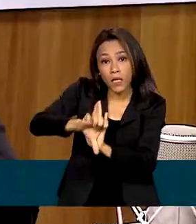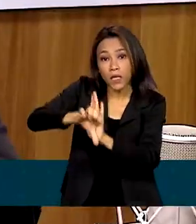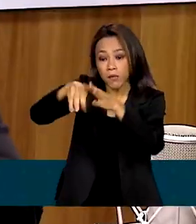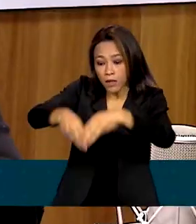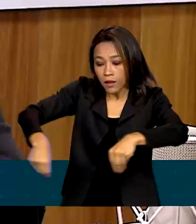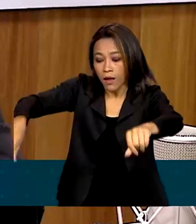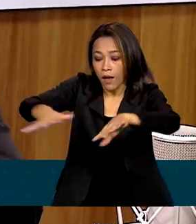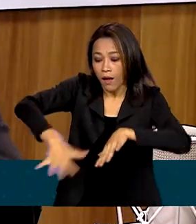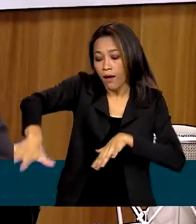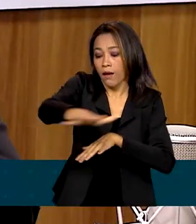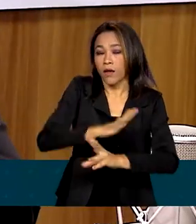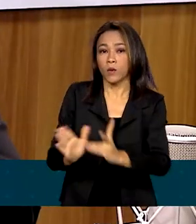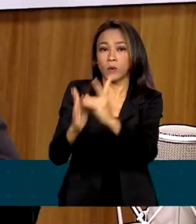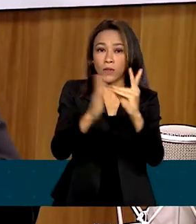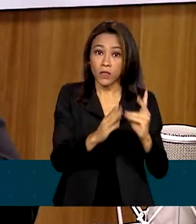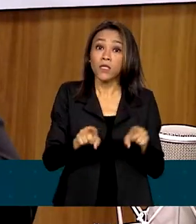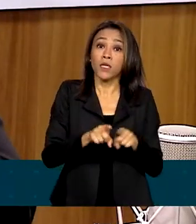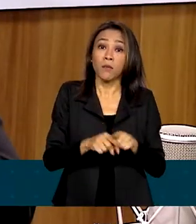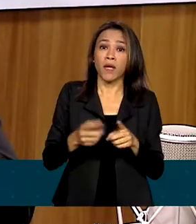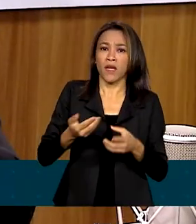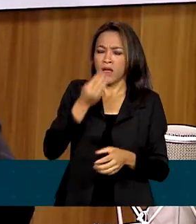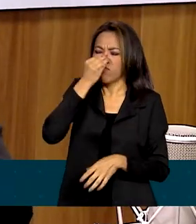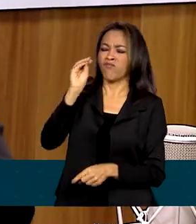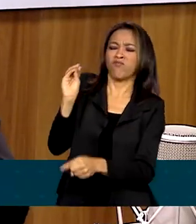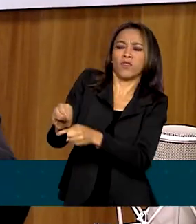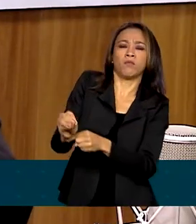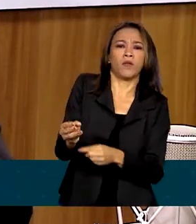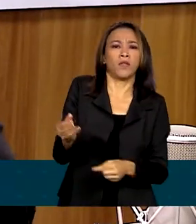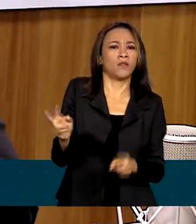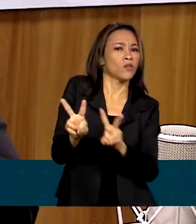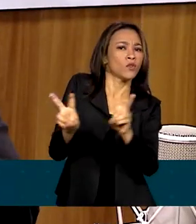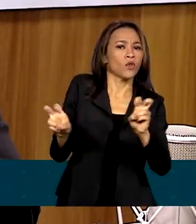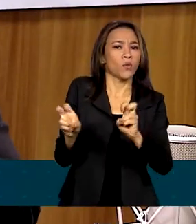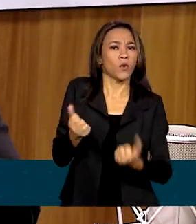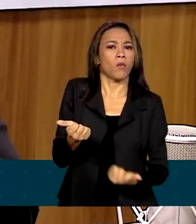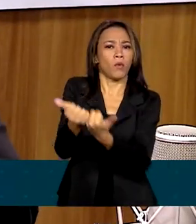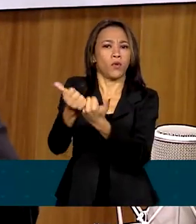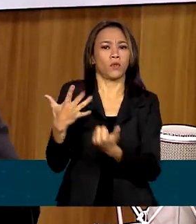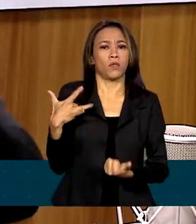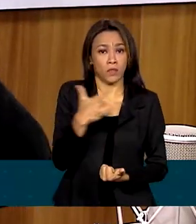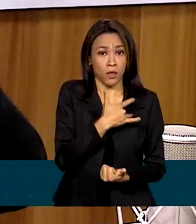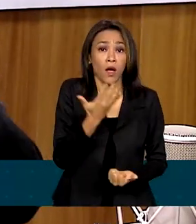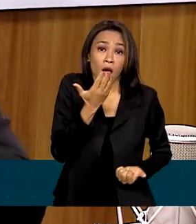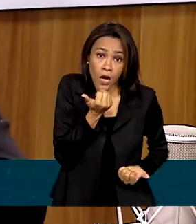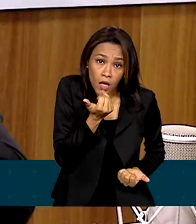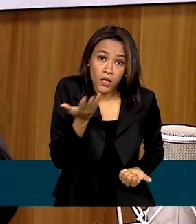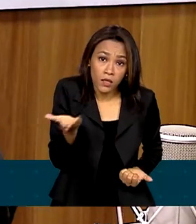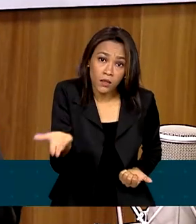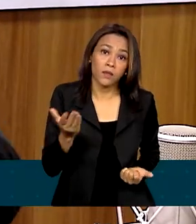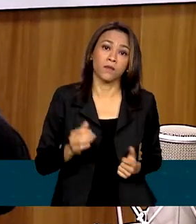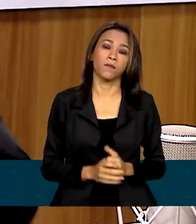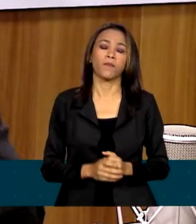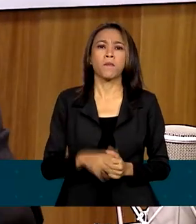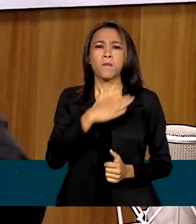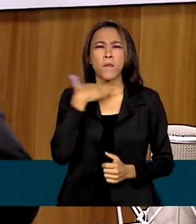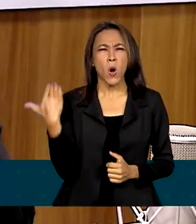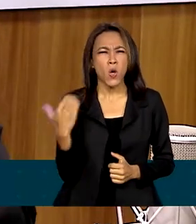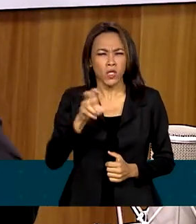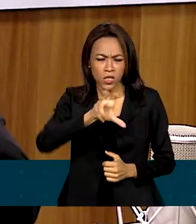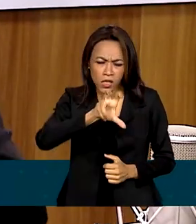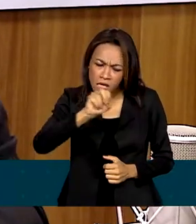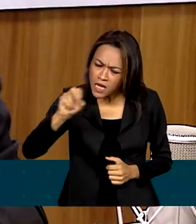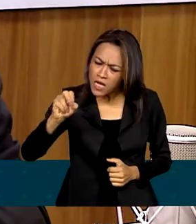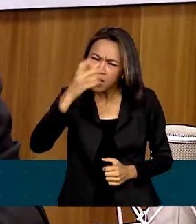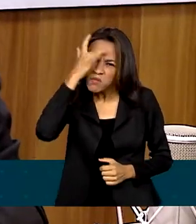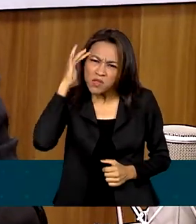pelo abandono sanitário e assistencial no que se refere à alimentação. A morte de 500 crianças não